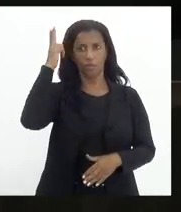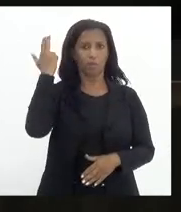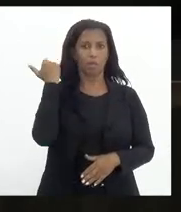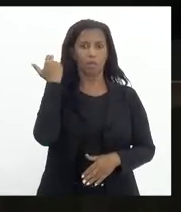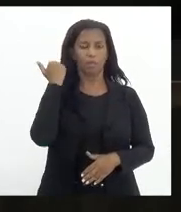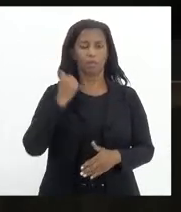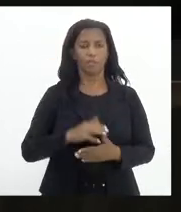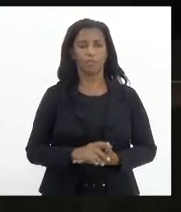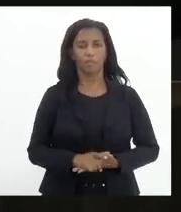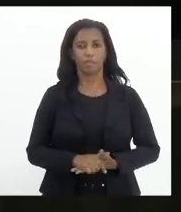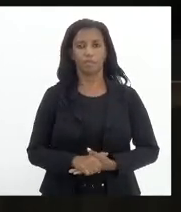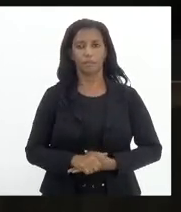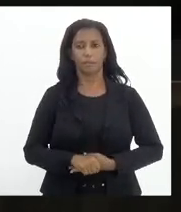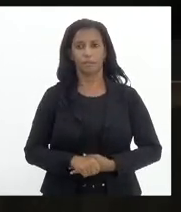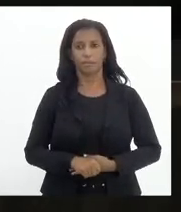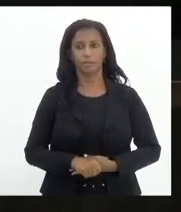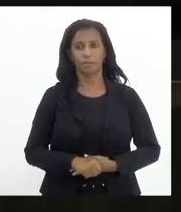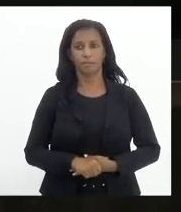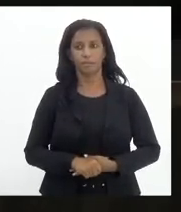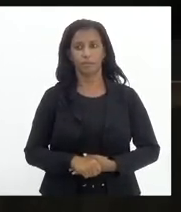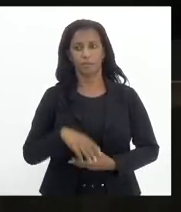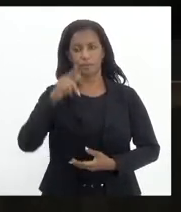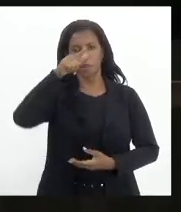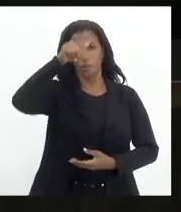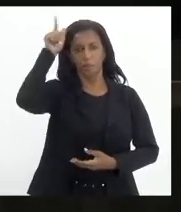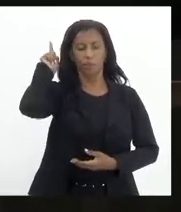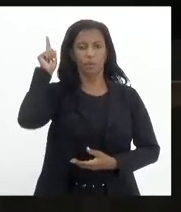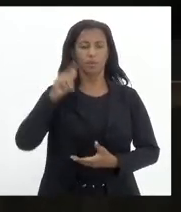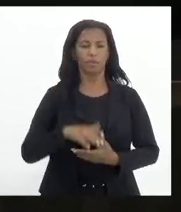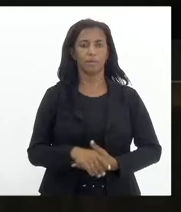Deputado Heliomar Coelho. Deputado Luiz Paulo.